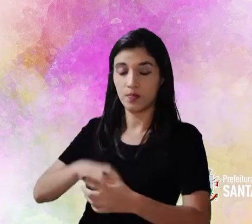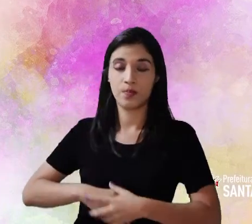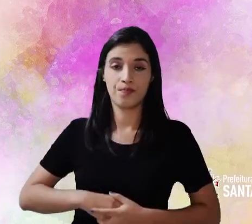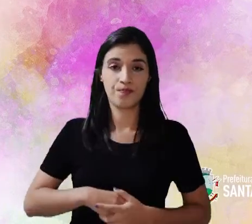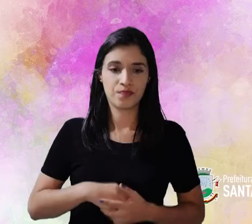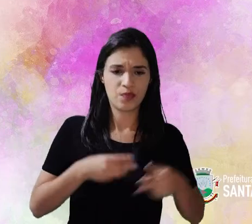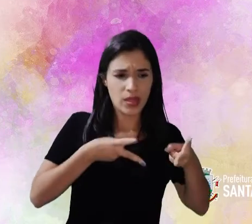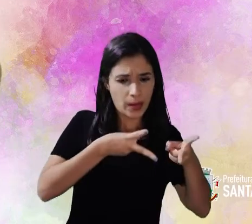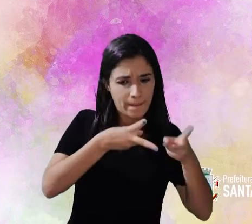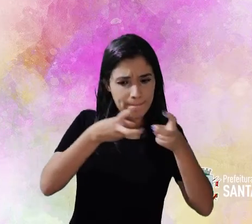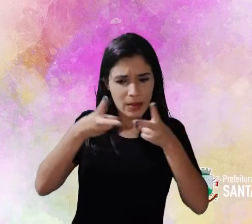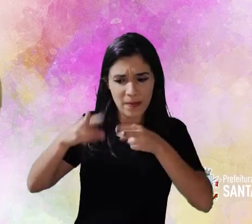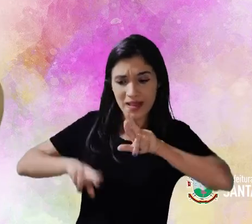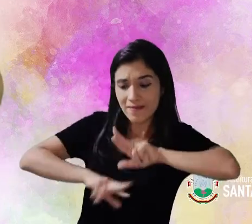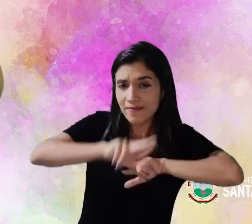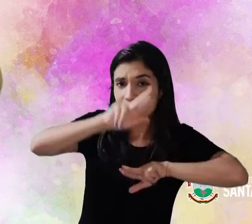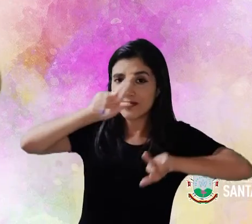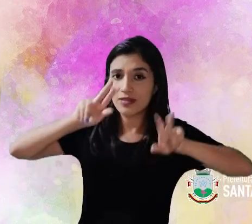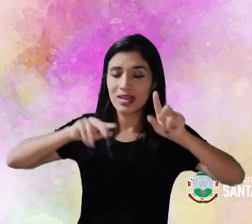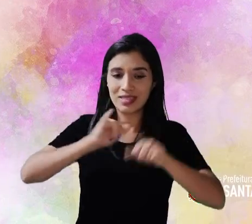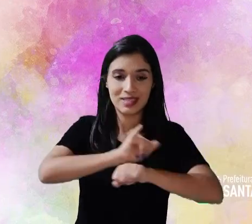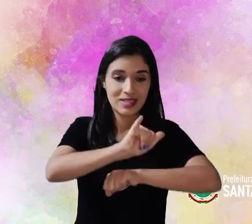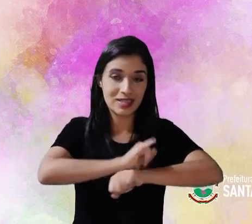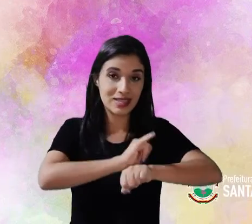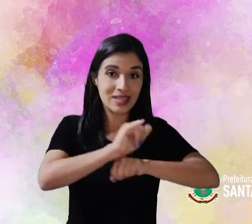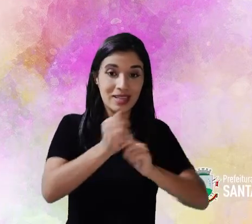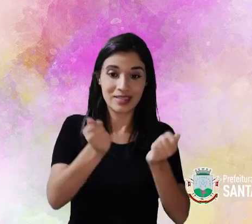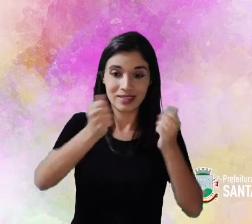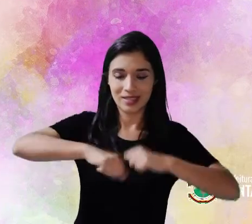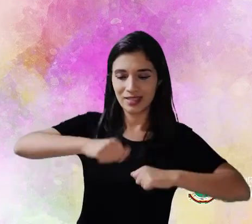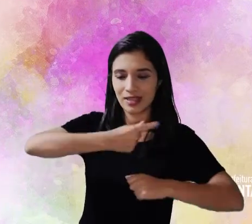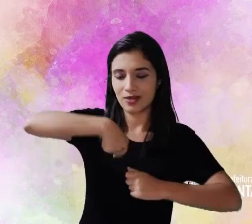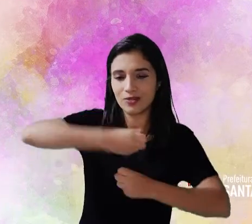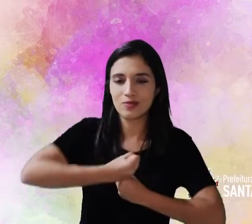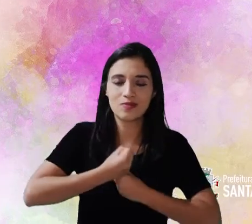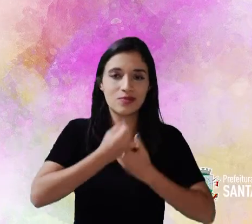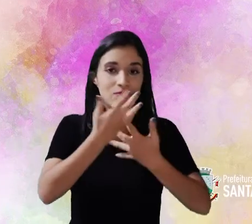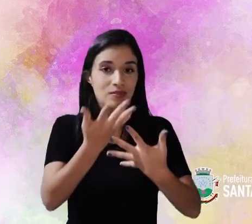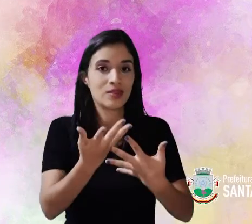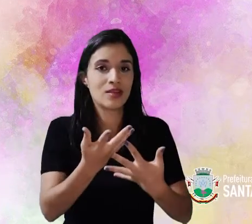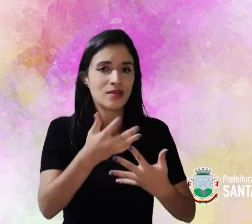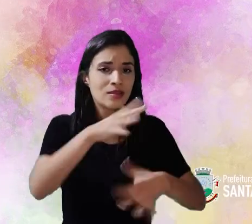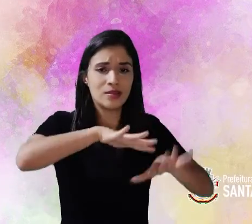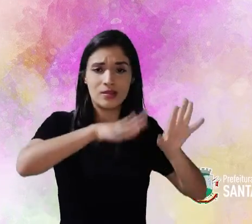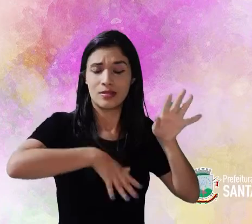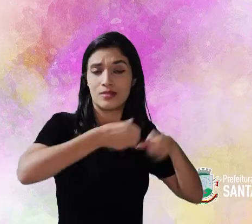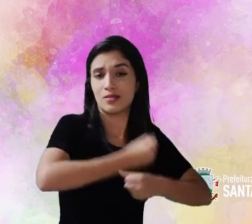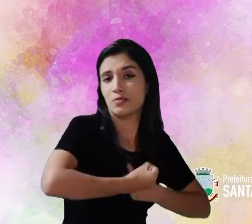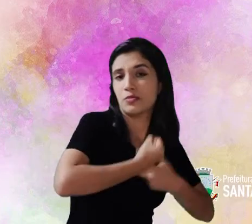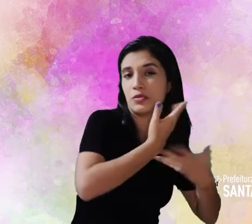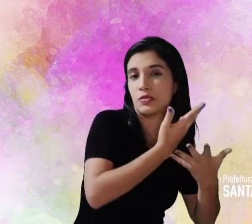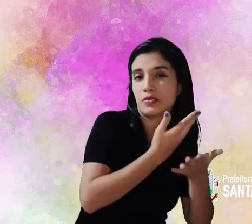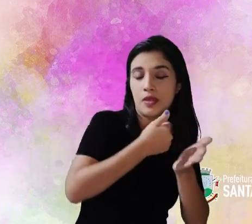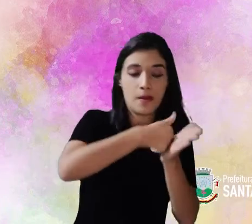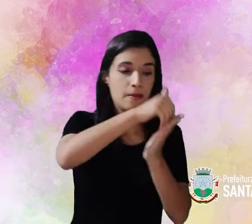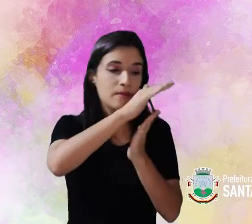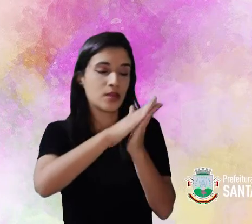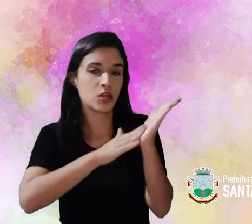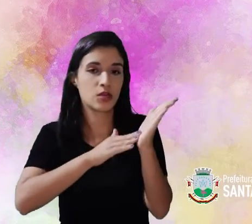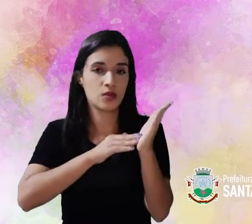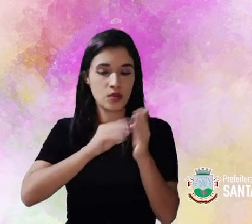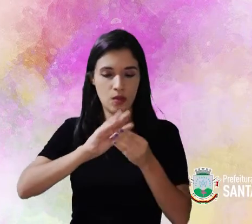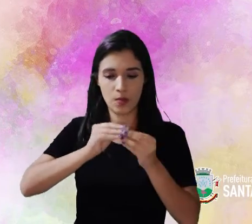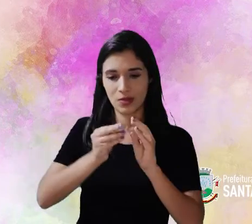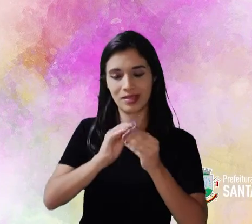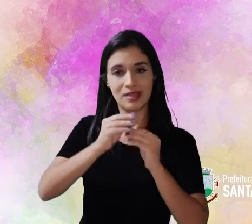científicas percebemos diversas formas que podemos nos expressar. seja por meio da poesia,